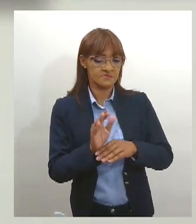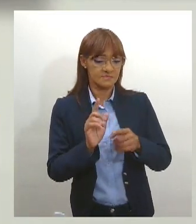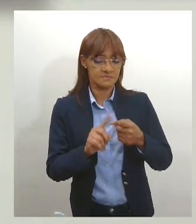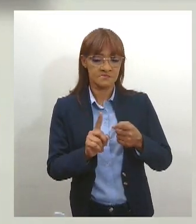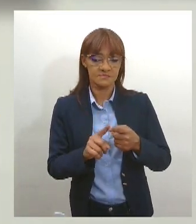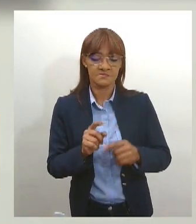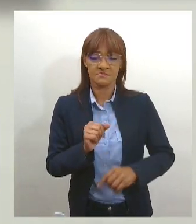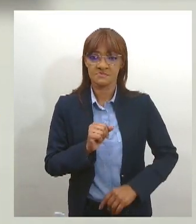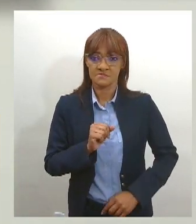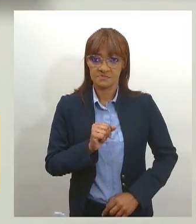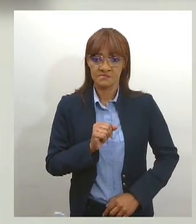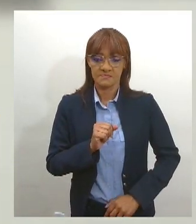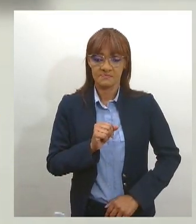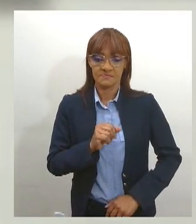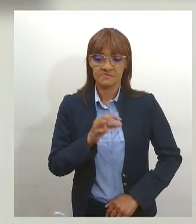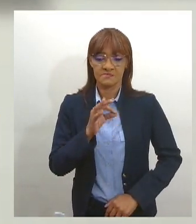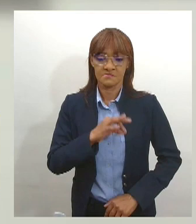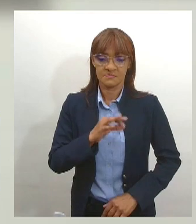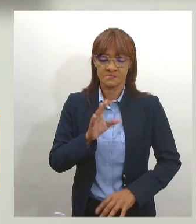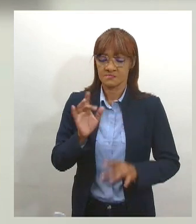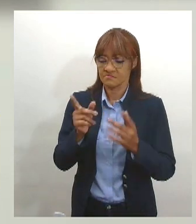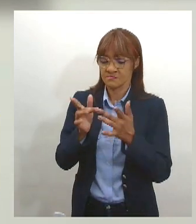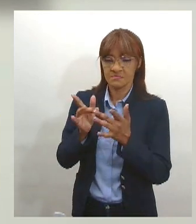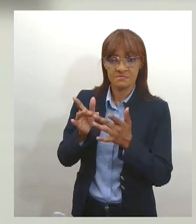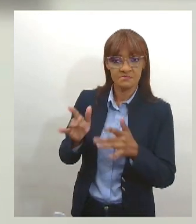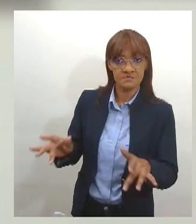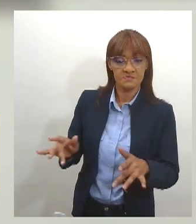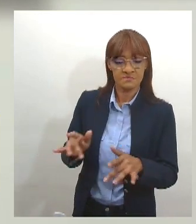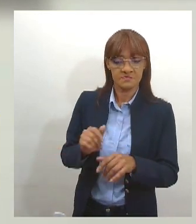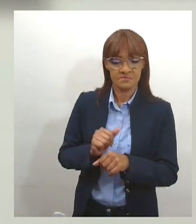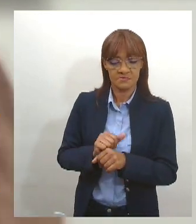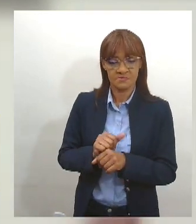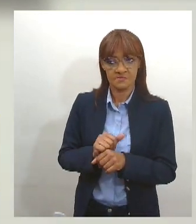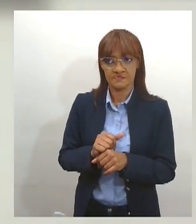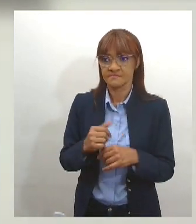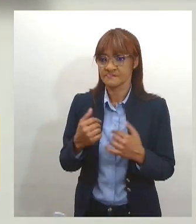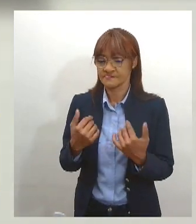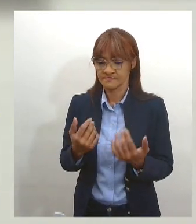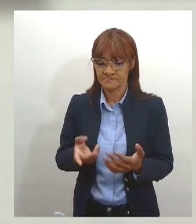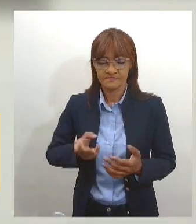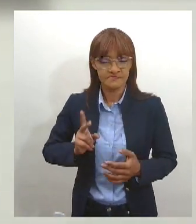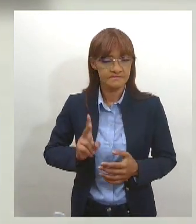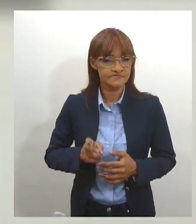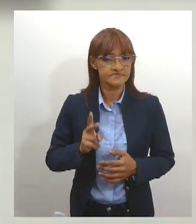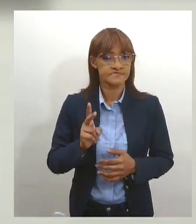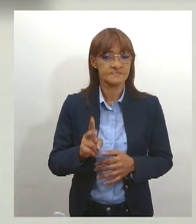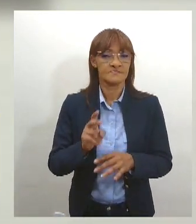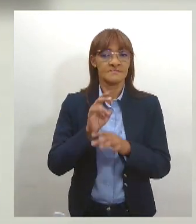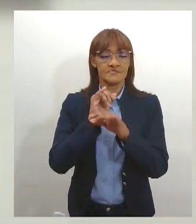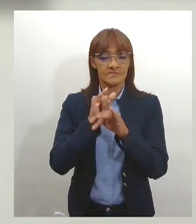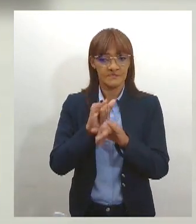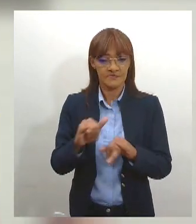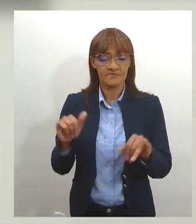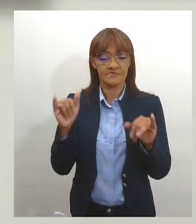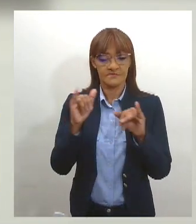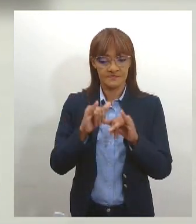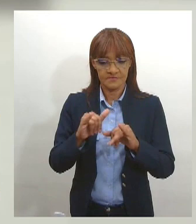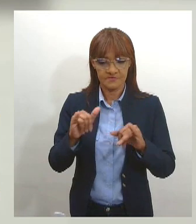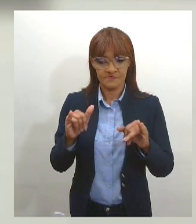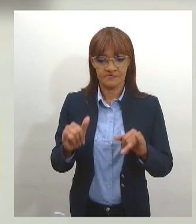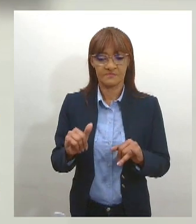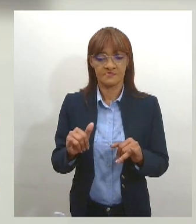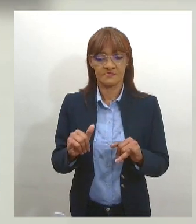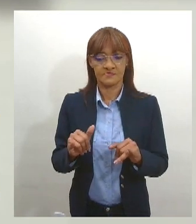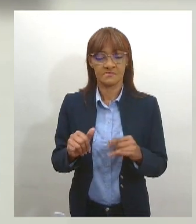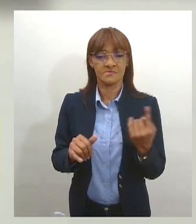relacionamento doentio. Então, assim, a gente está o tempo inteiro tentando informar que essa mulher não vai estar sozinha, que a